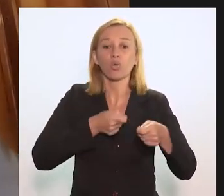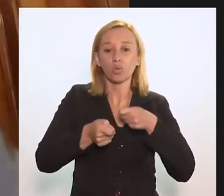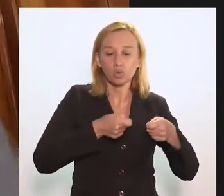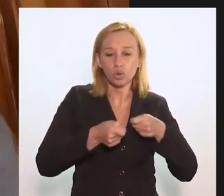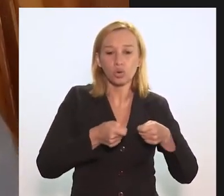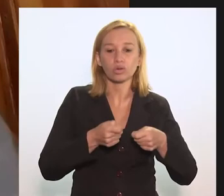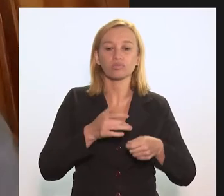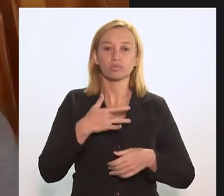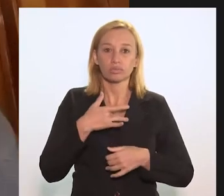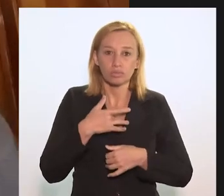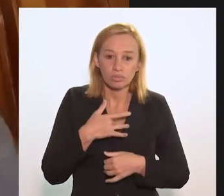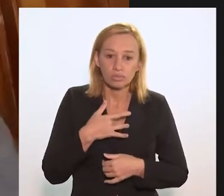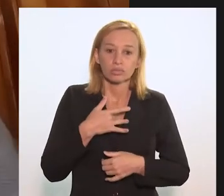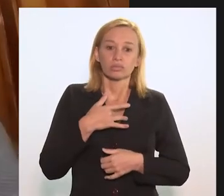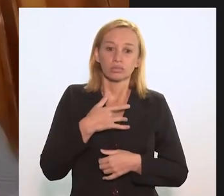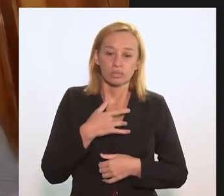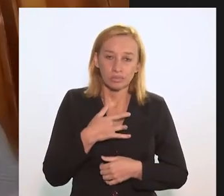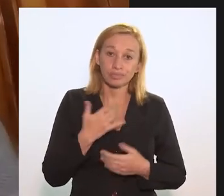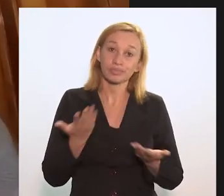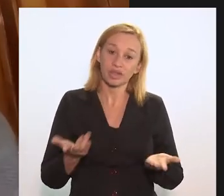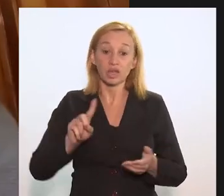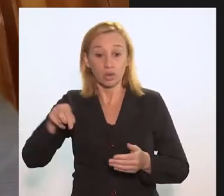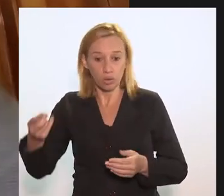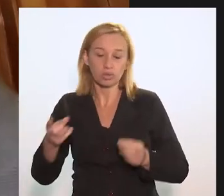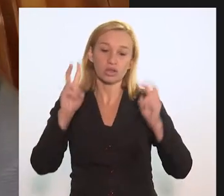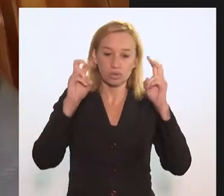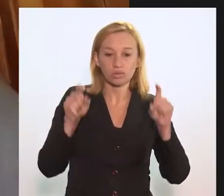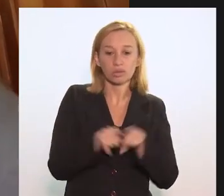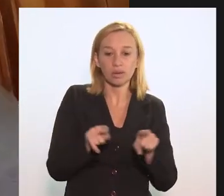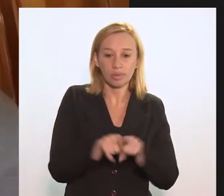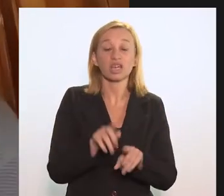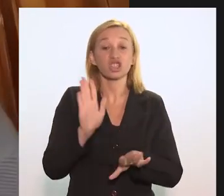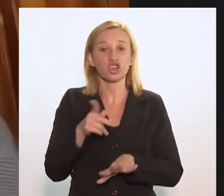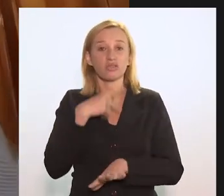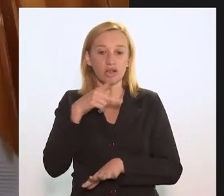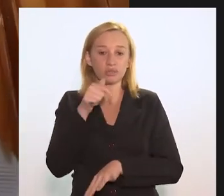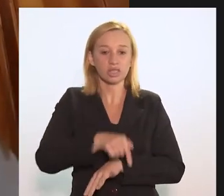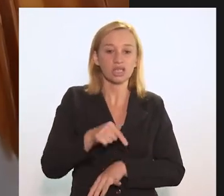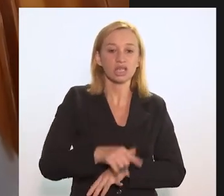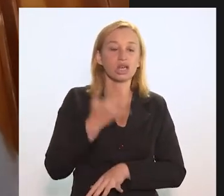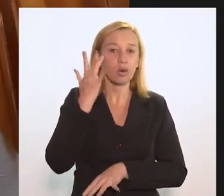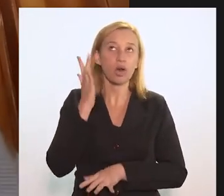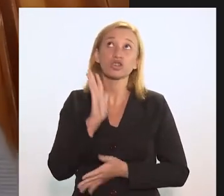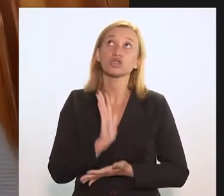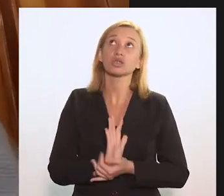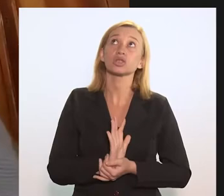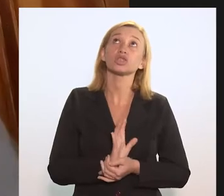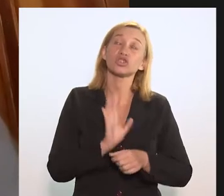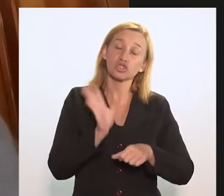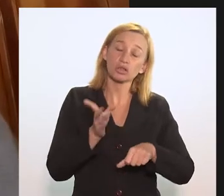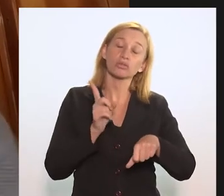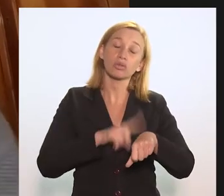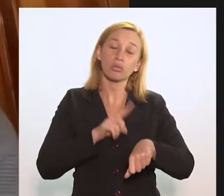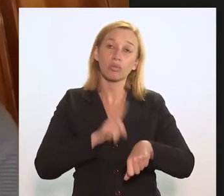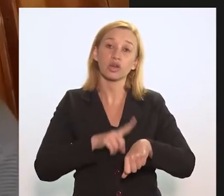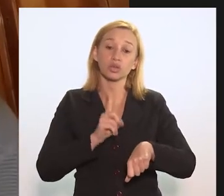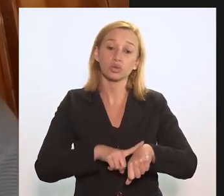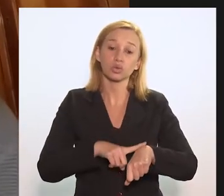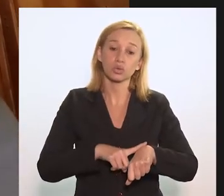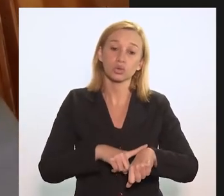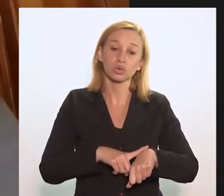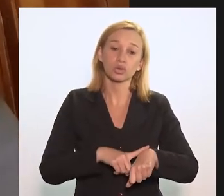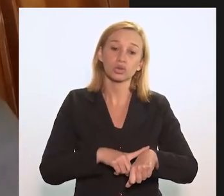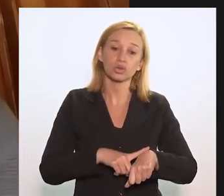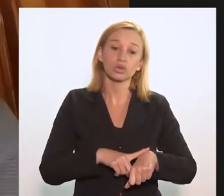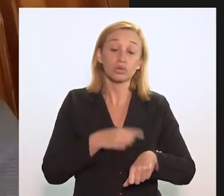em relação ao controle da tuberculose, do HIV e de outras questões que nós já abordamos aqui. Então, acho que a gente está num momento